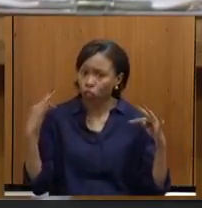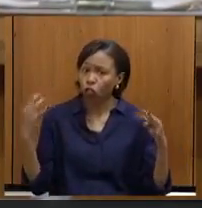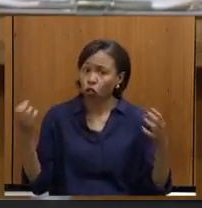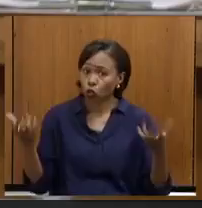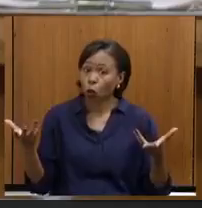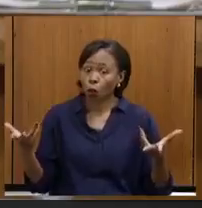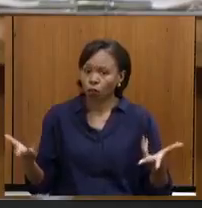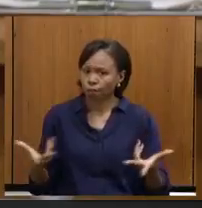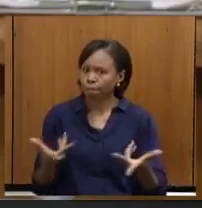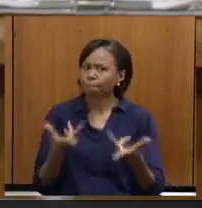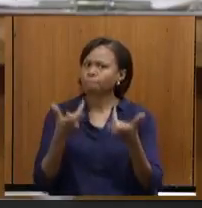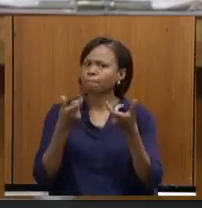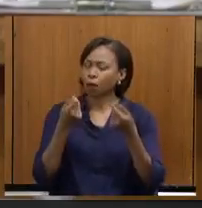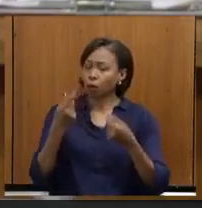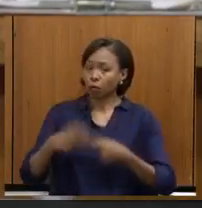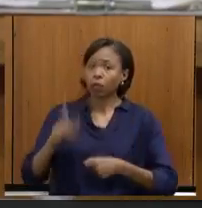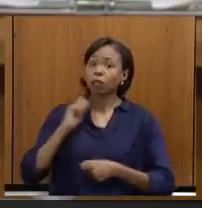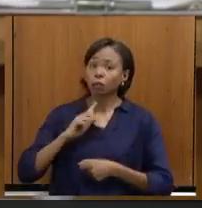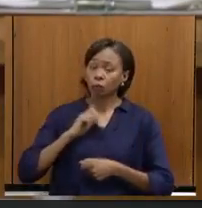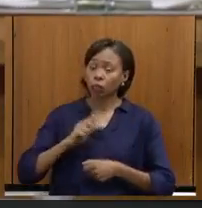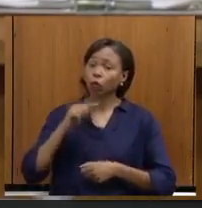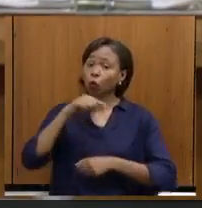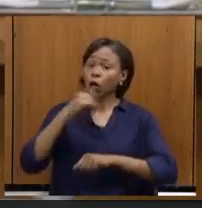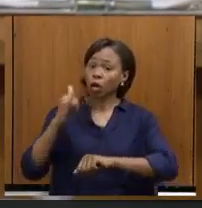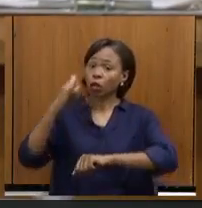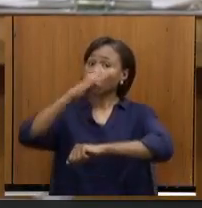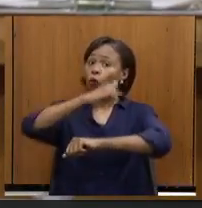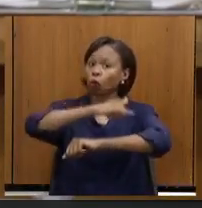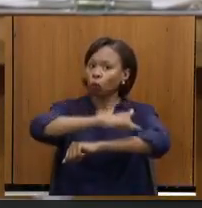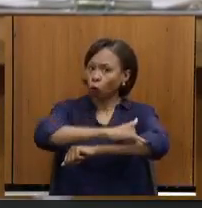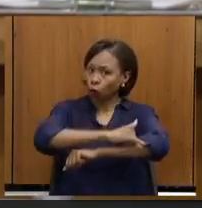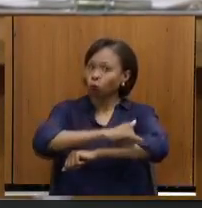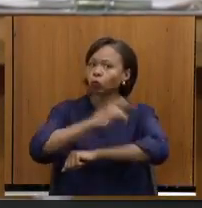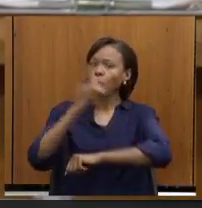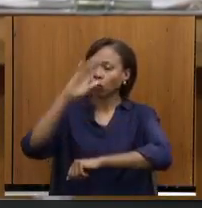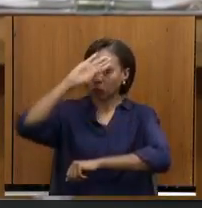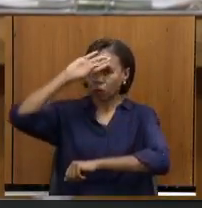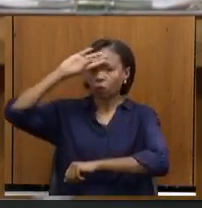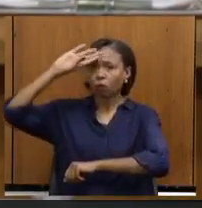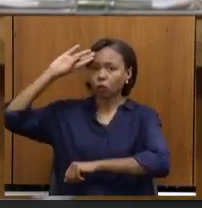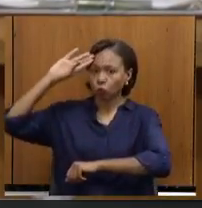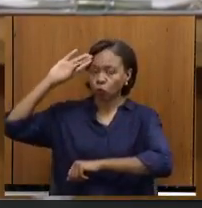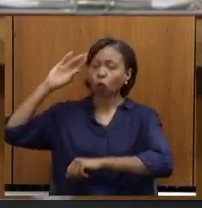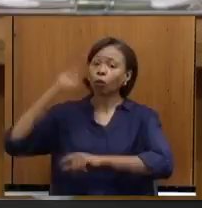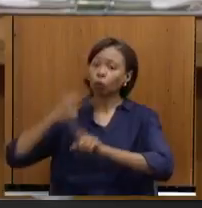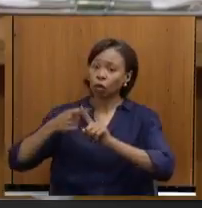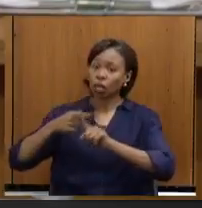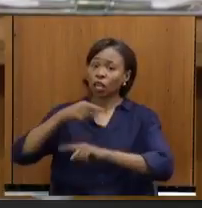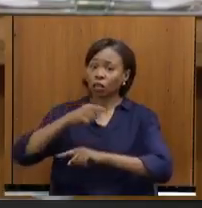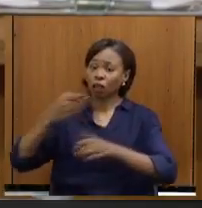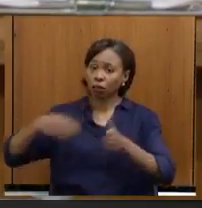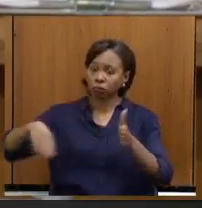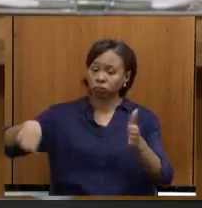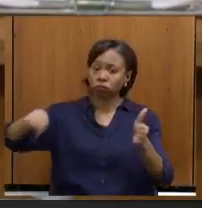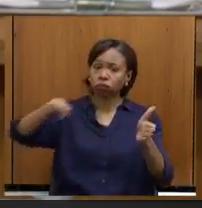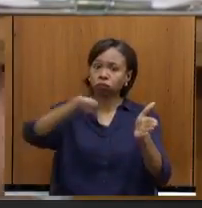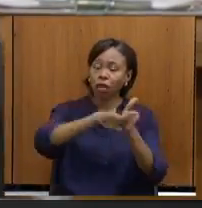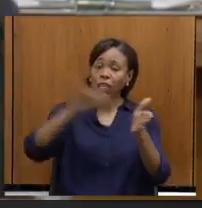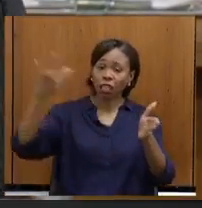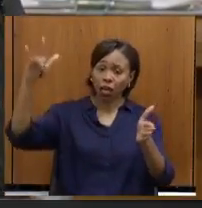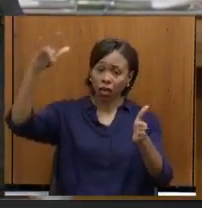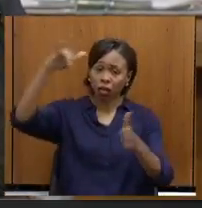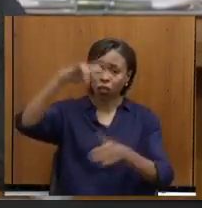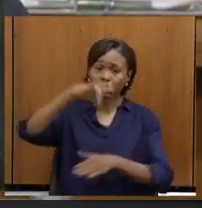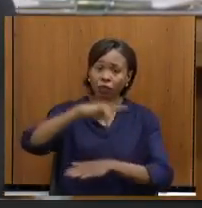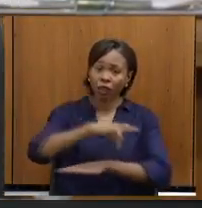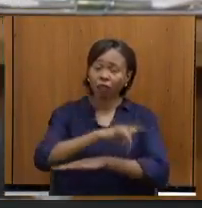e Minas é sofisticada com esse aeroporto, porque aqui vai ser um hub de aeronaves de alto nível. Muito